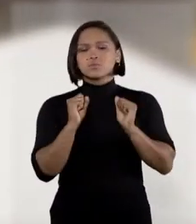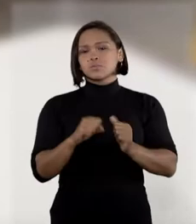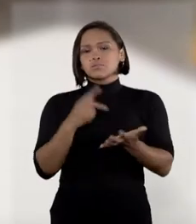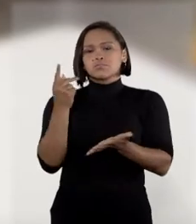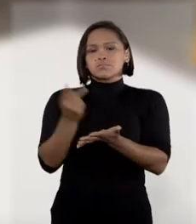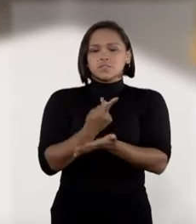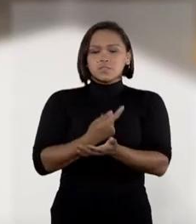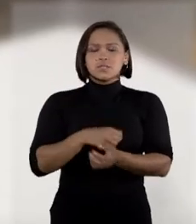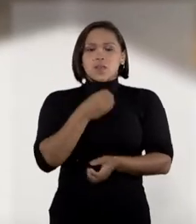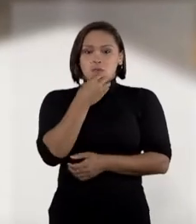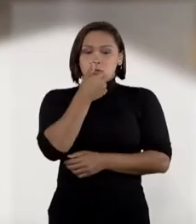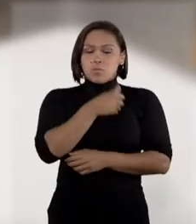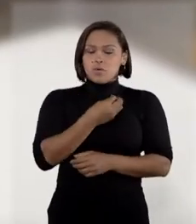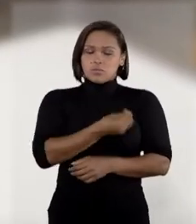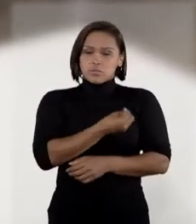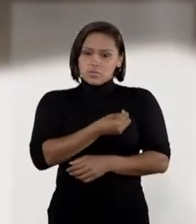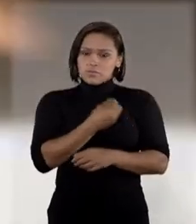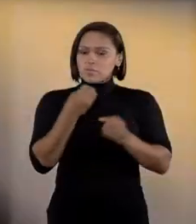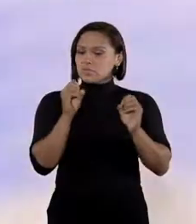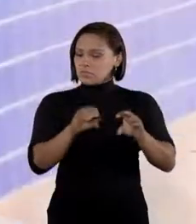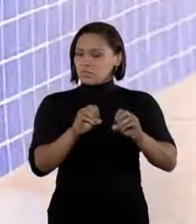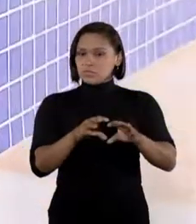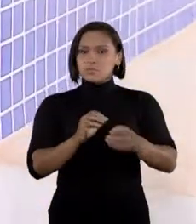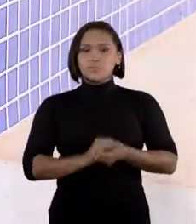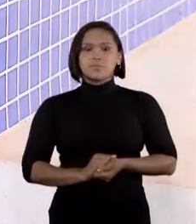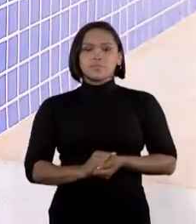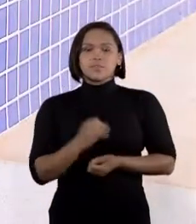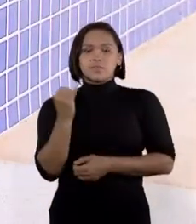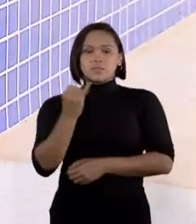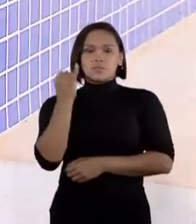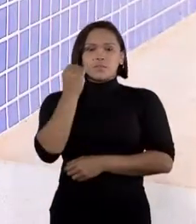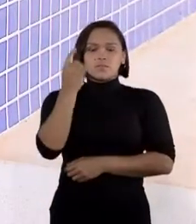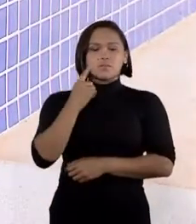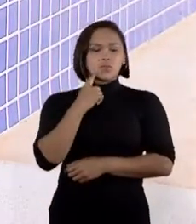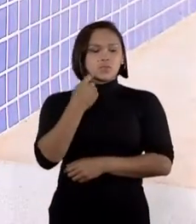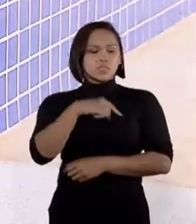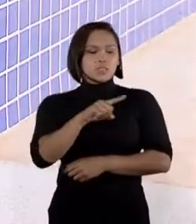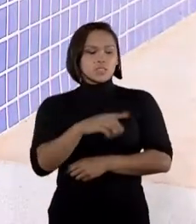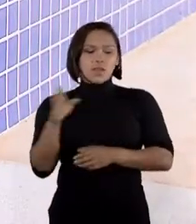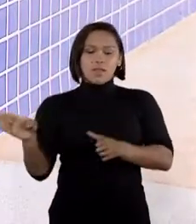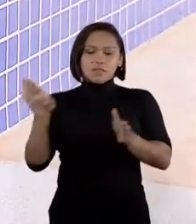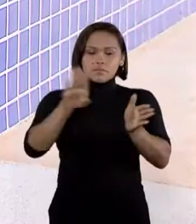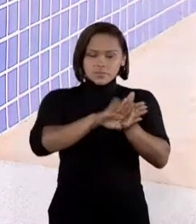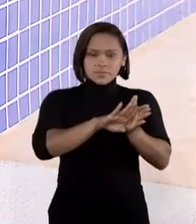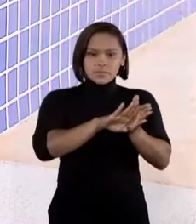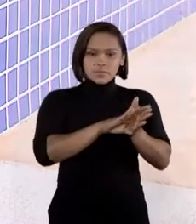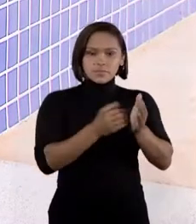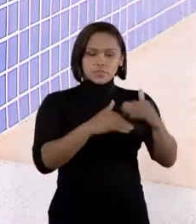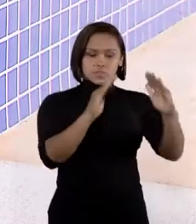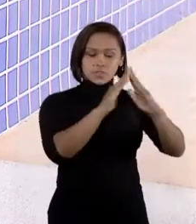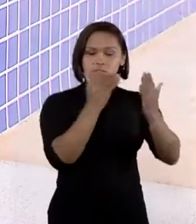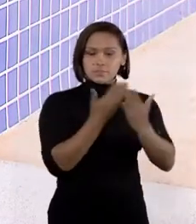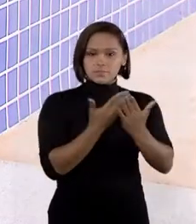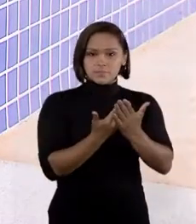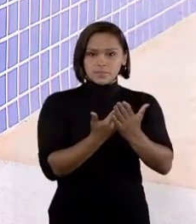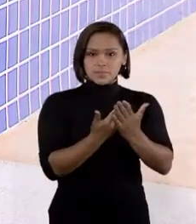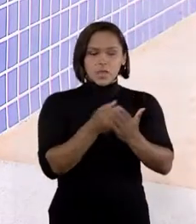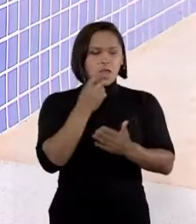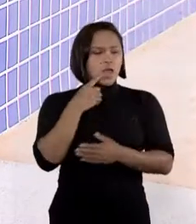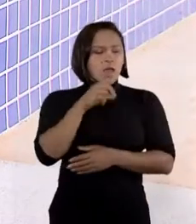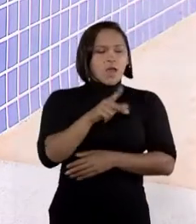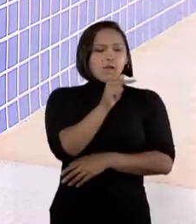que são positivos na educação. É importante que ela, ela vir para a escola, ela já, a